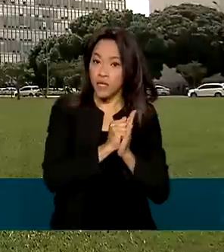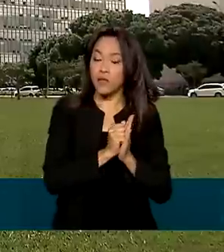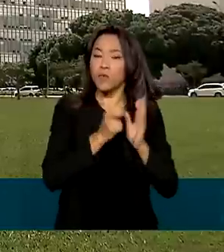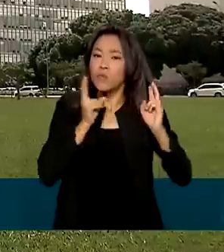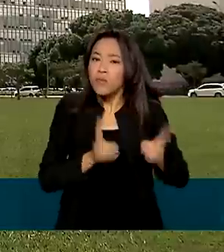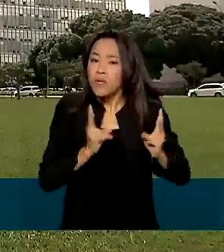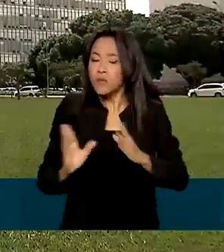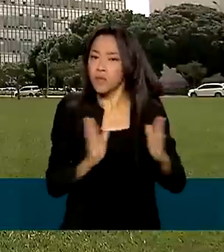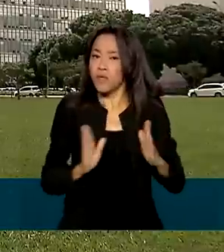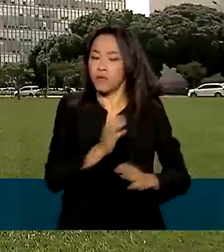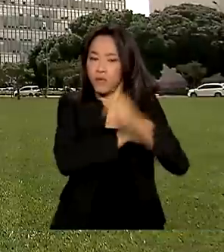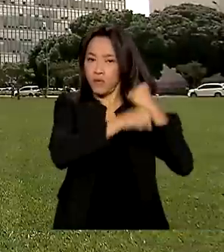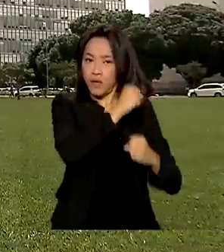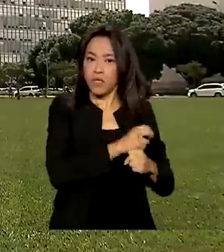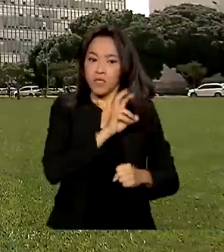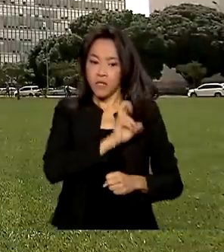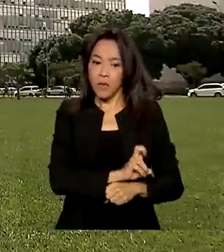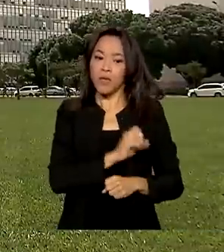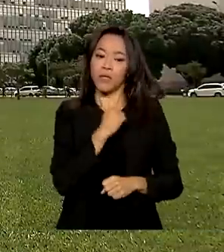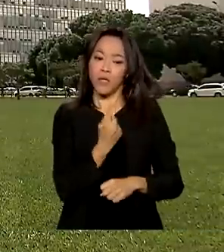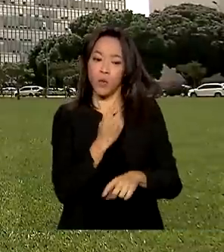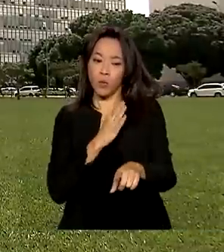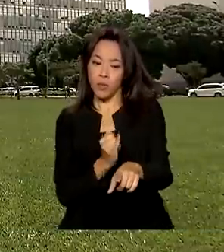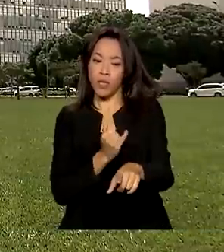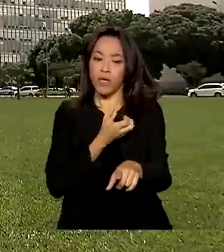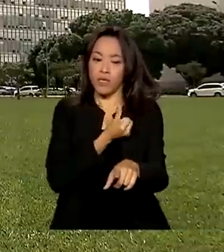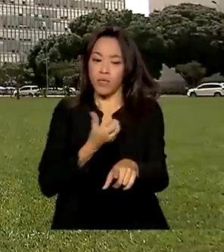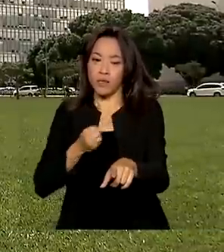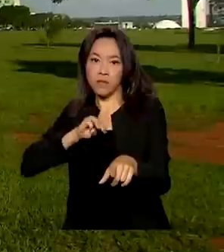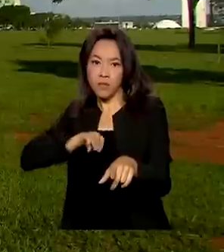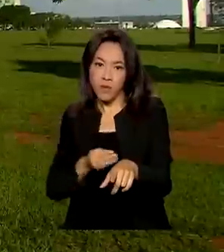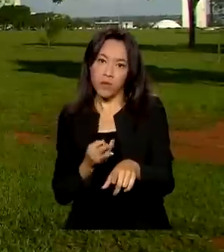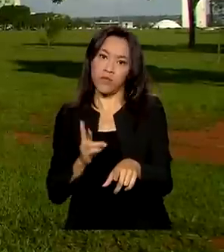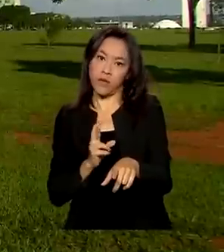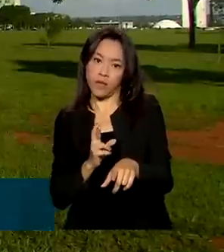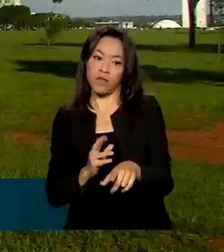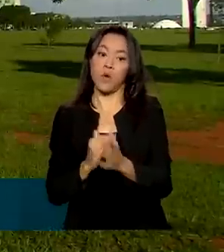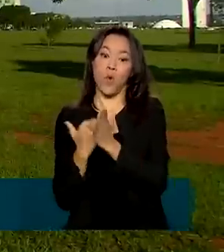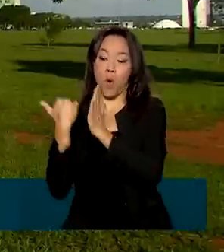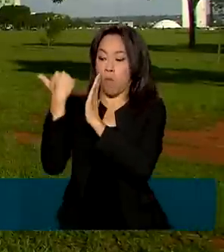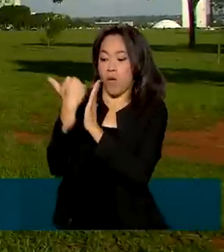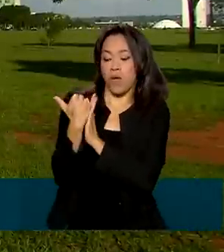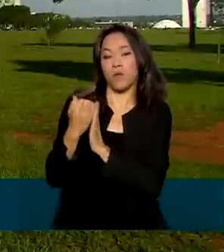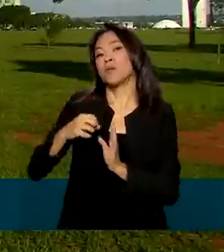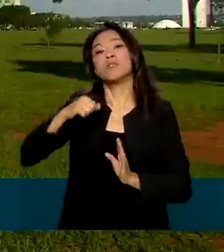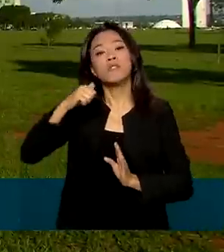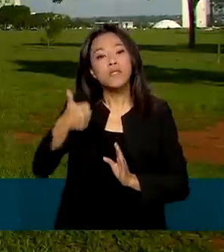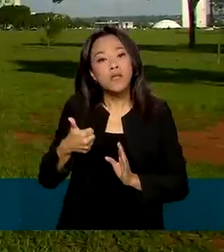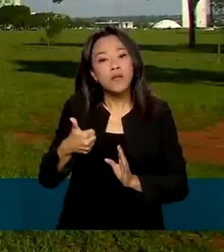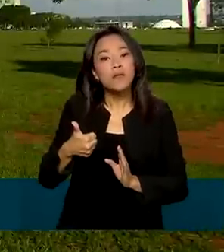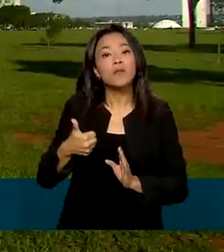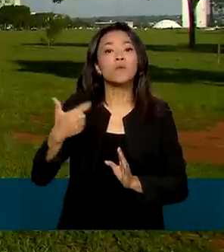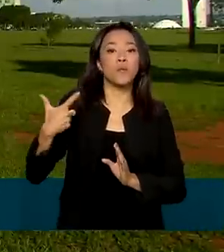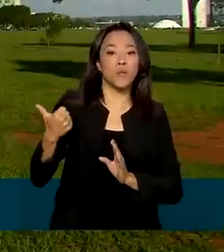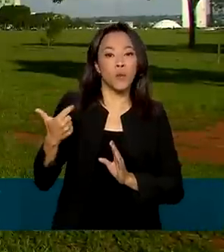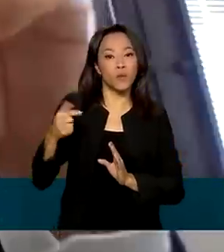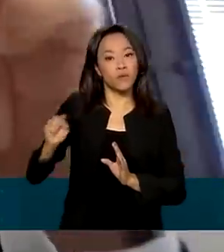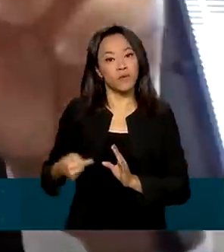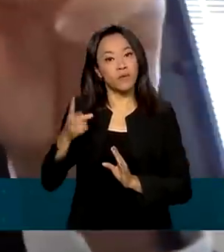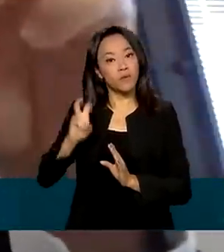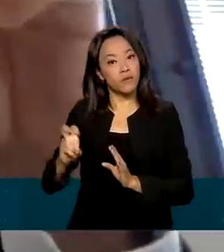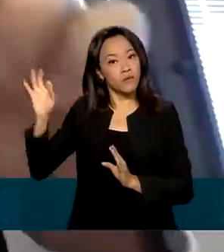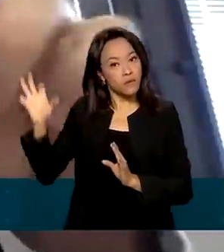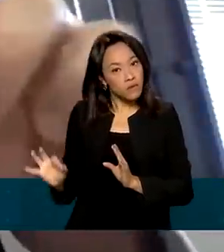de 51 bilhões e 600 milhões de reais. O aumento foi de 112,5%.